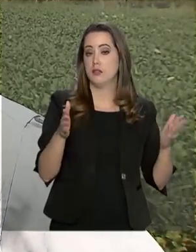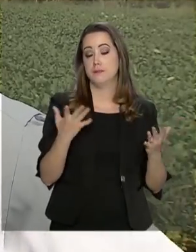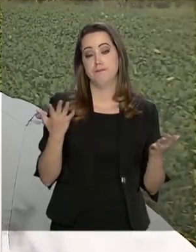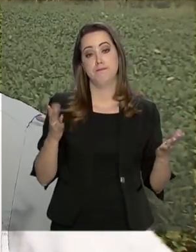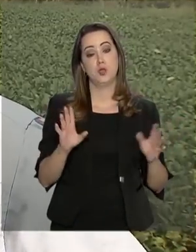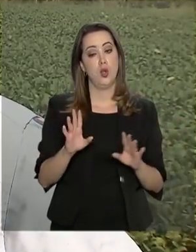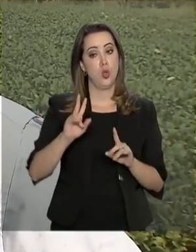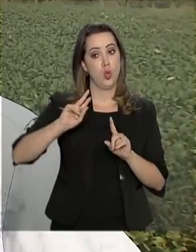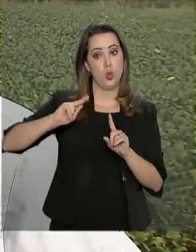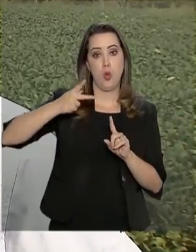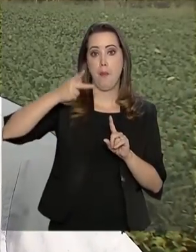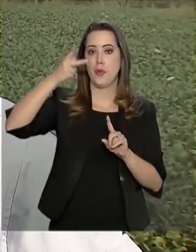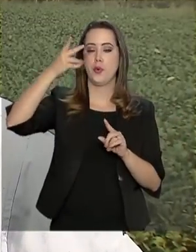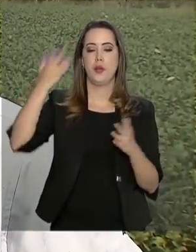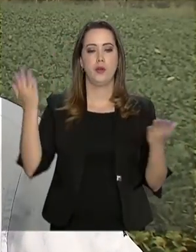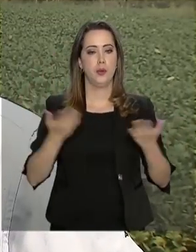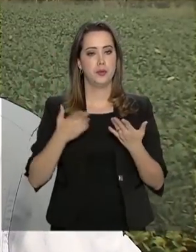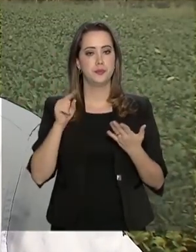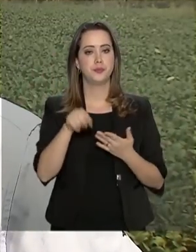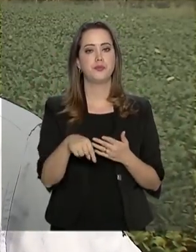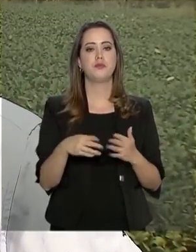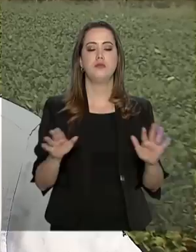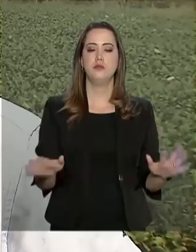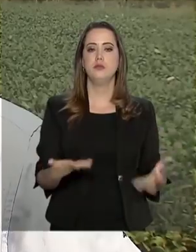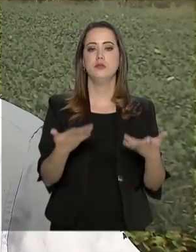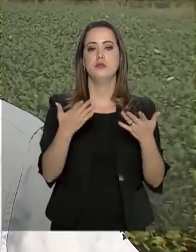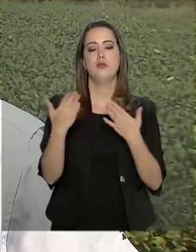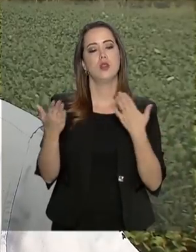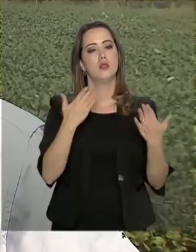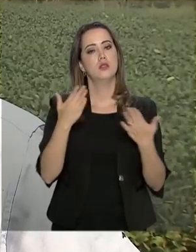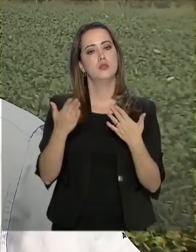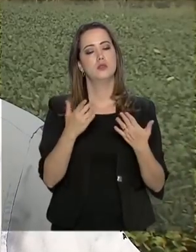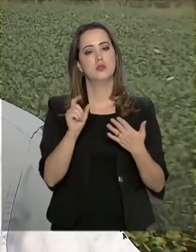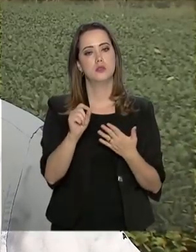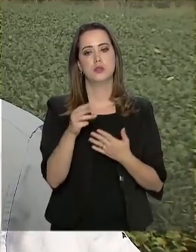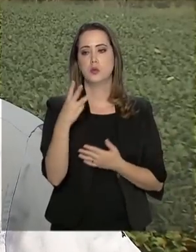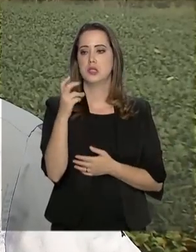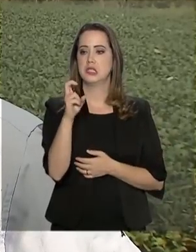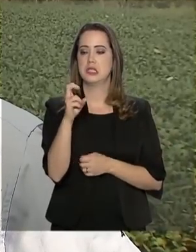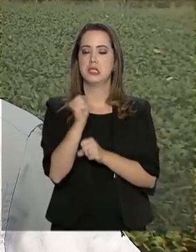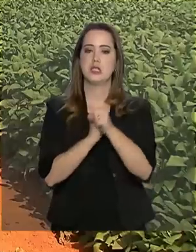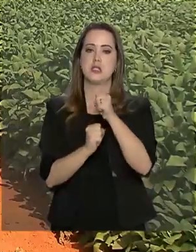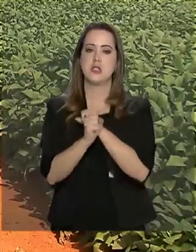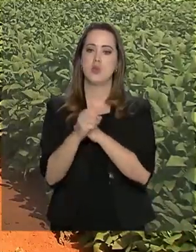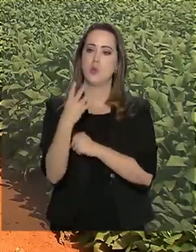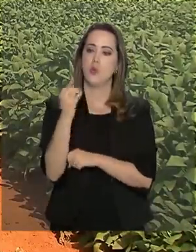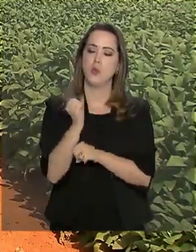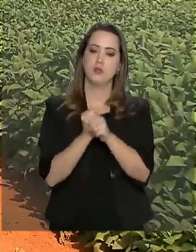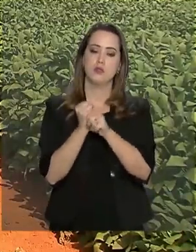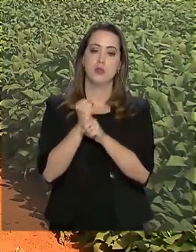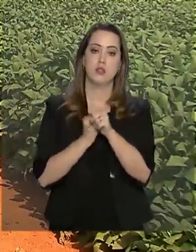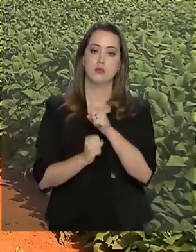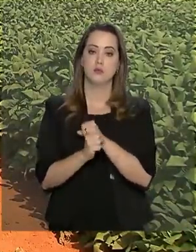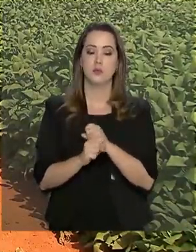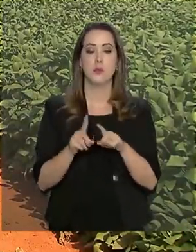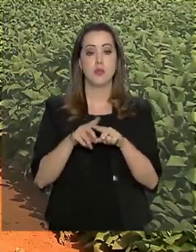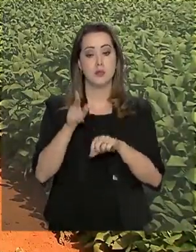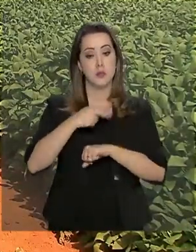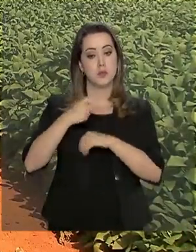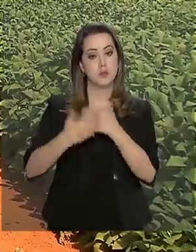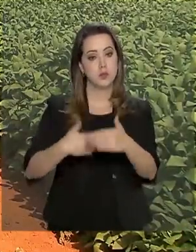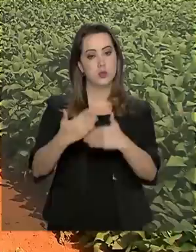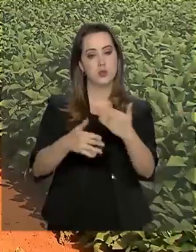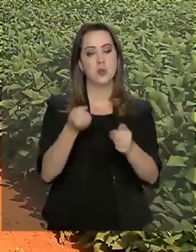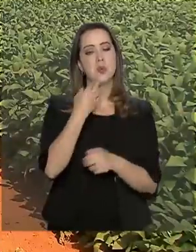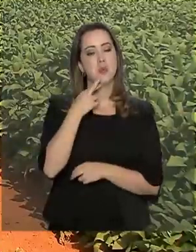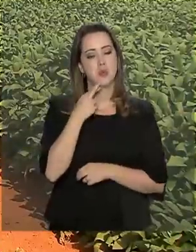Praticamente dobrou a produção, a produtividade, em relação a 35, 40 anos atrás. Mas para que o país permaneça